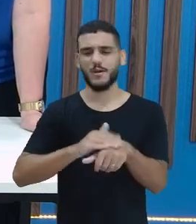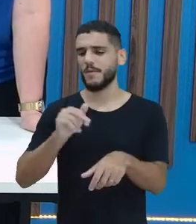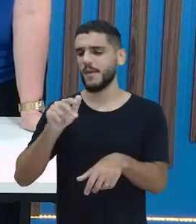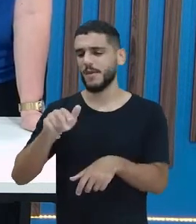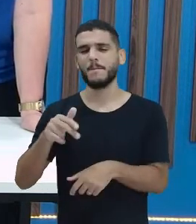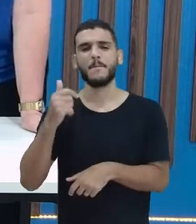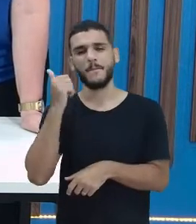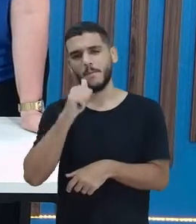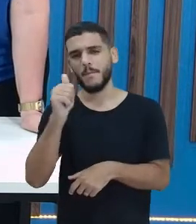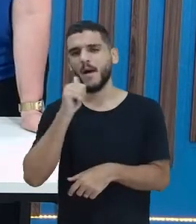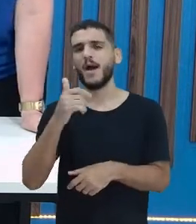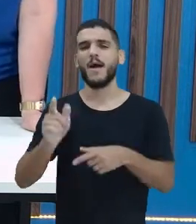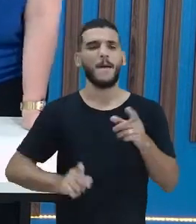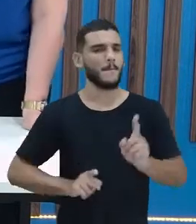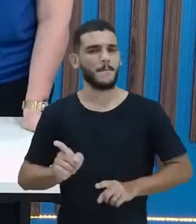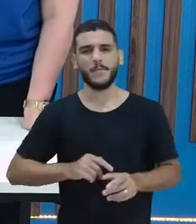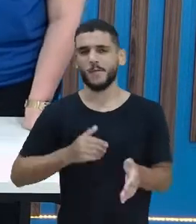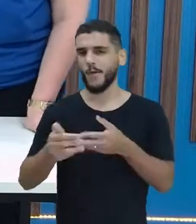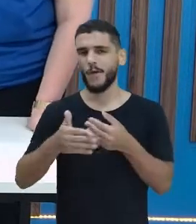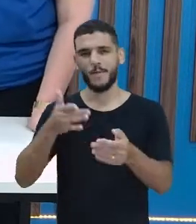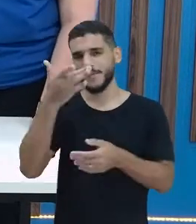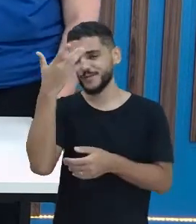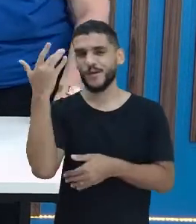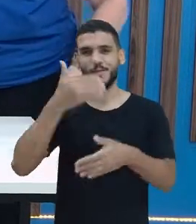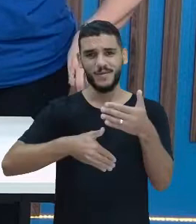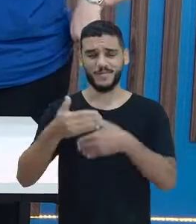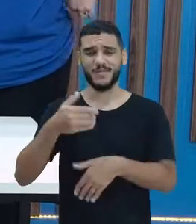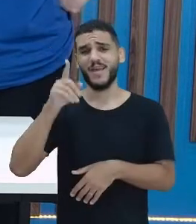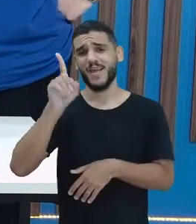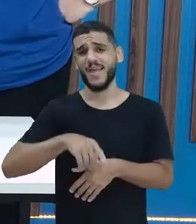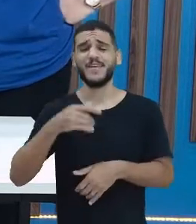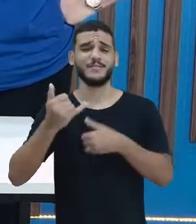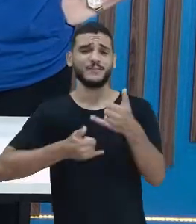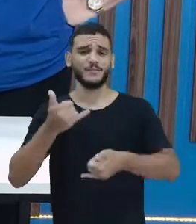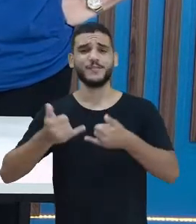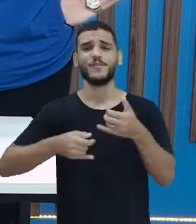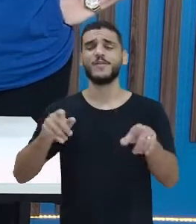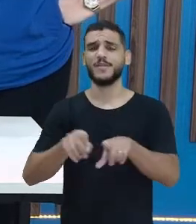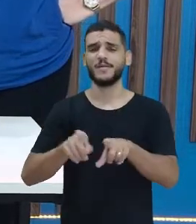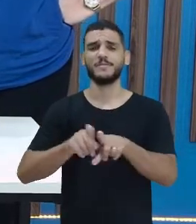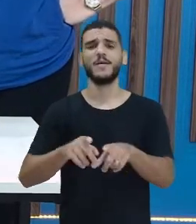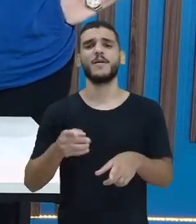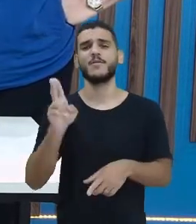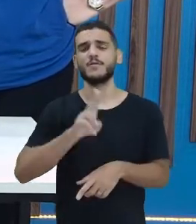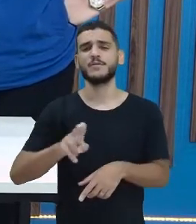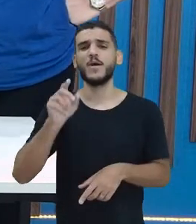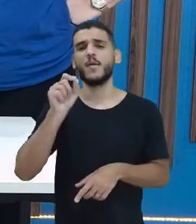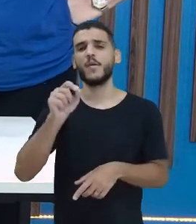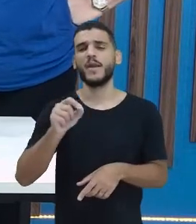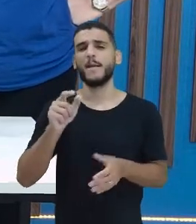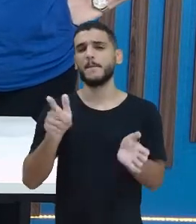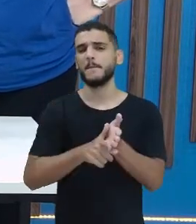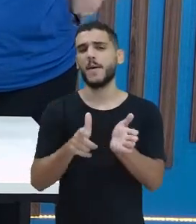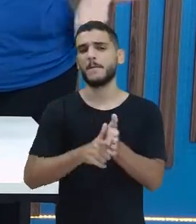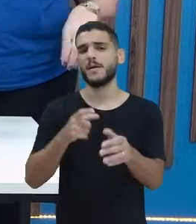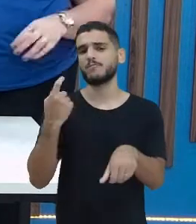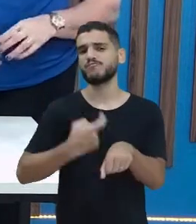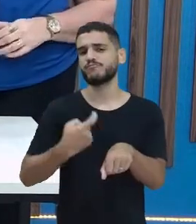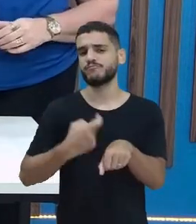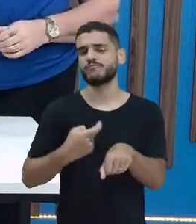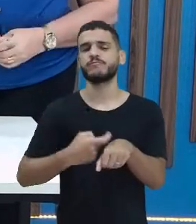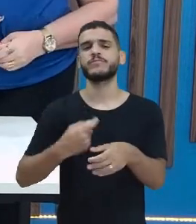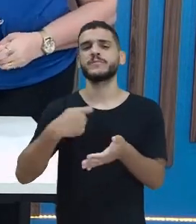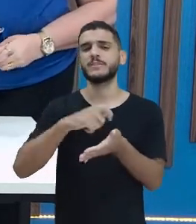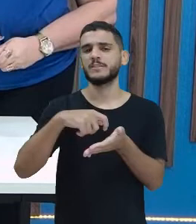primo, chama quem tiver aí pra fazer, não é isso? Pra fazer. Esse jogo também você pode fazer com cartelinhas, né? Com papel mais durinho. Você pode